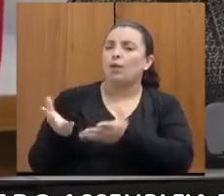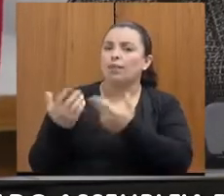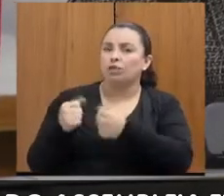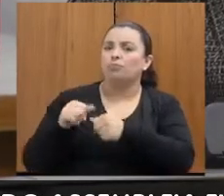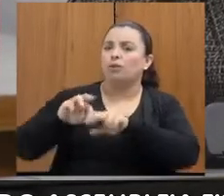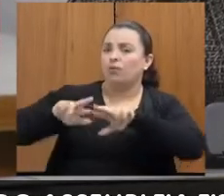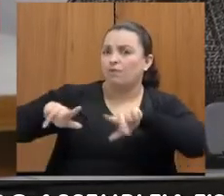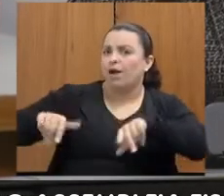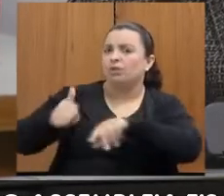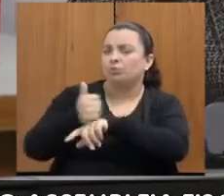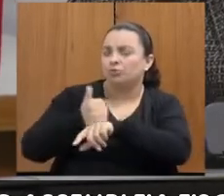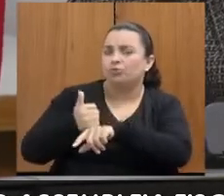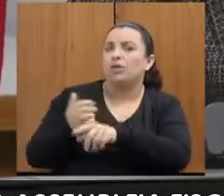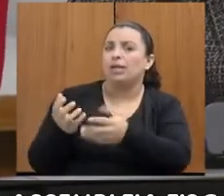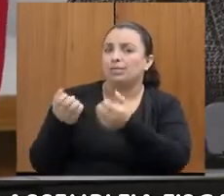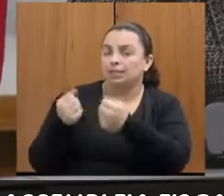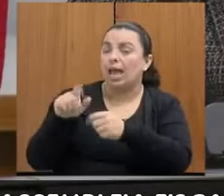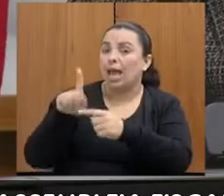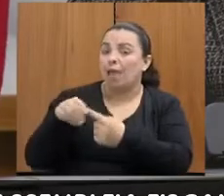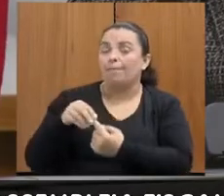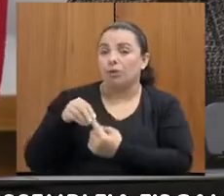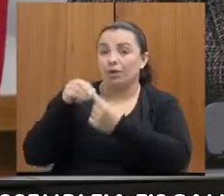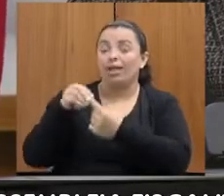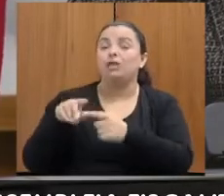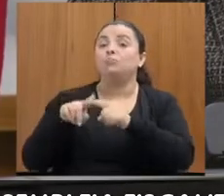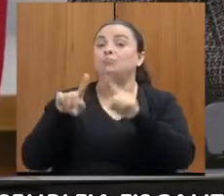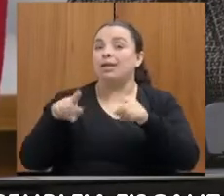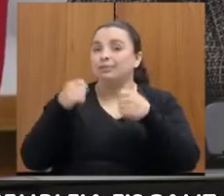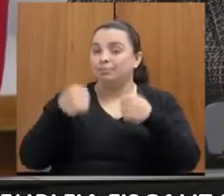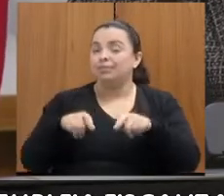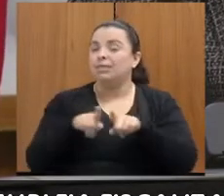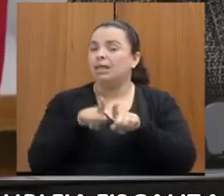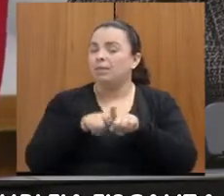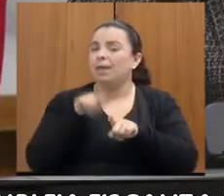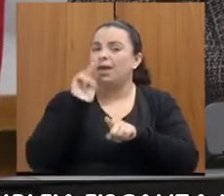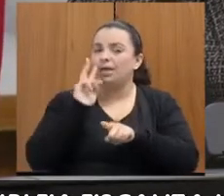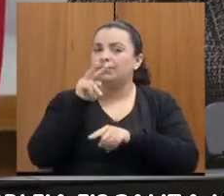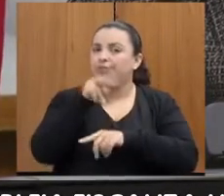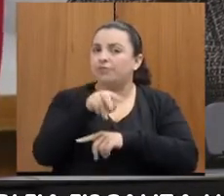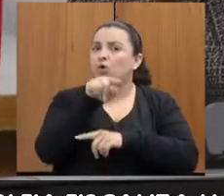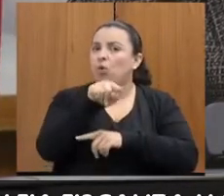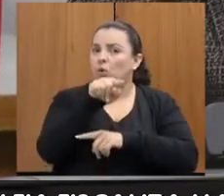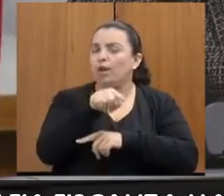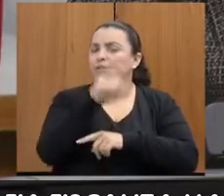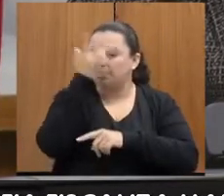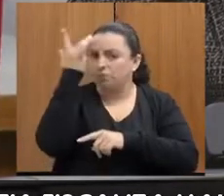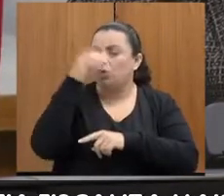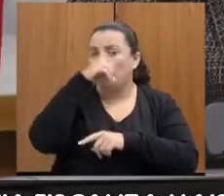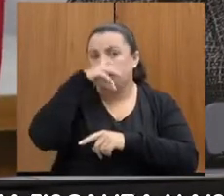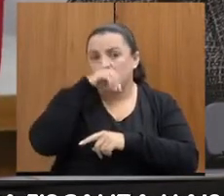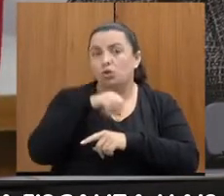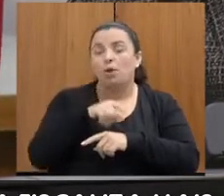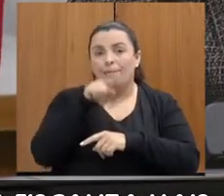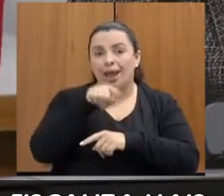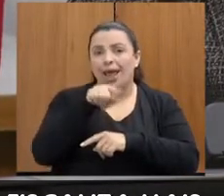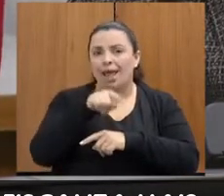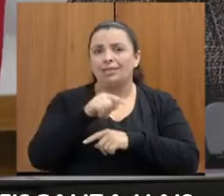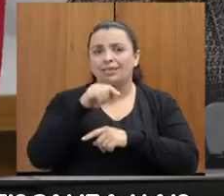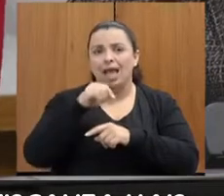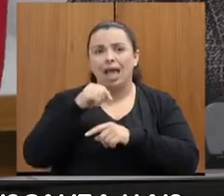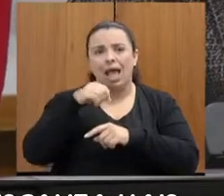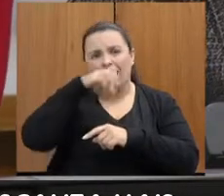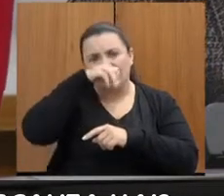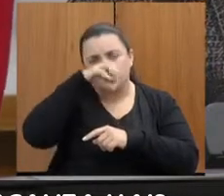acredito, inclusive, que pode ser considerado até como prioridade, mas também a gente tem que ter esse olhar para a gente tentar quebrar essa questão desse histórico mesmo, dessa